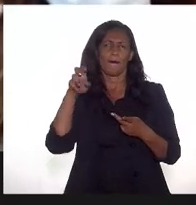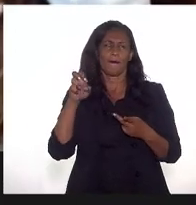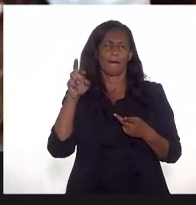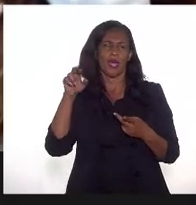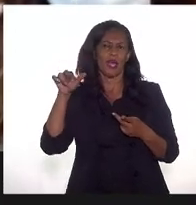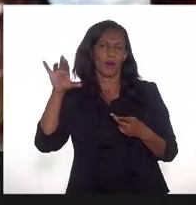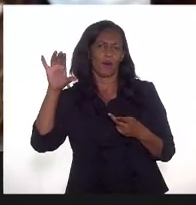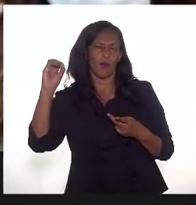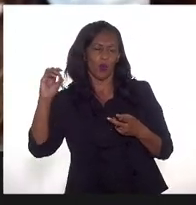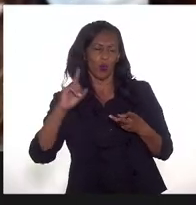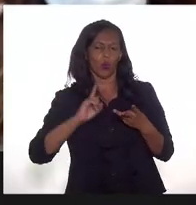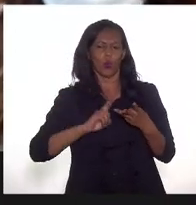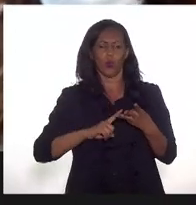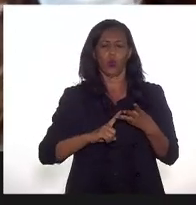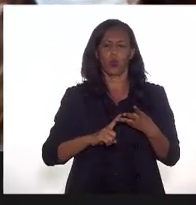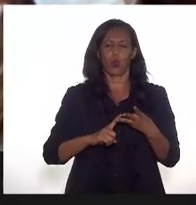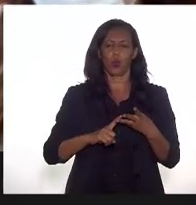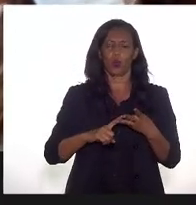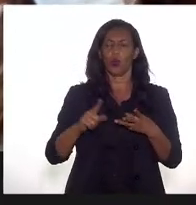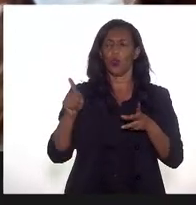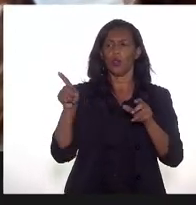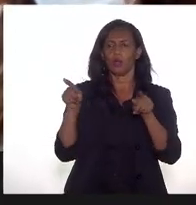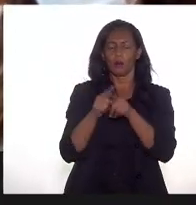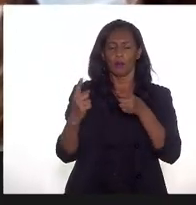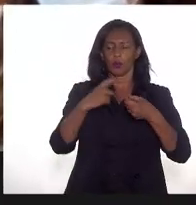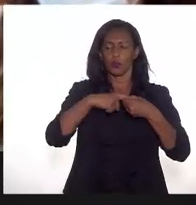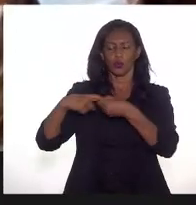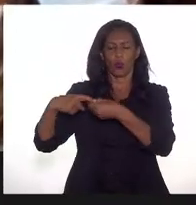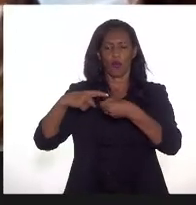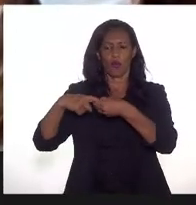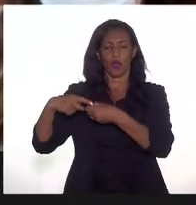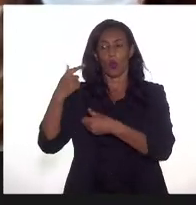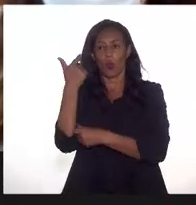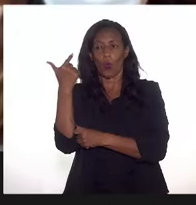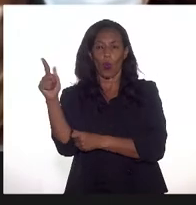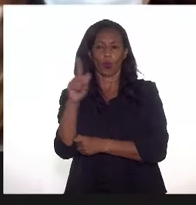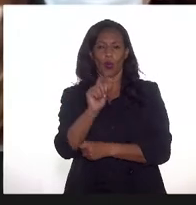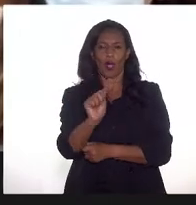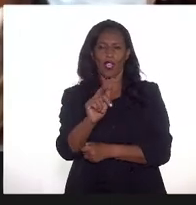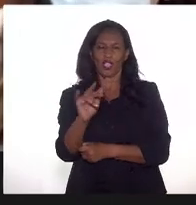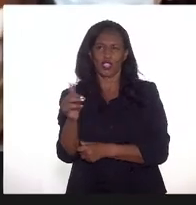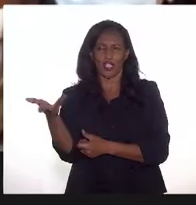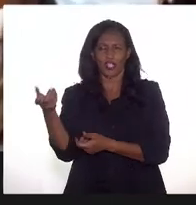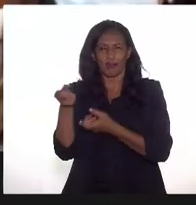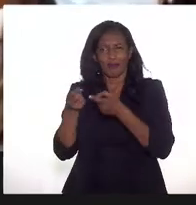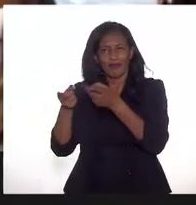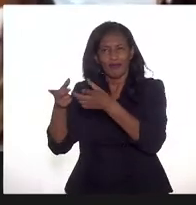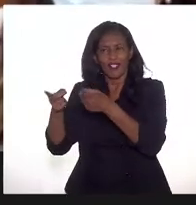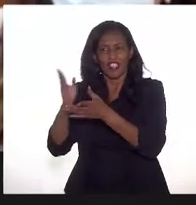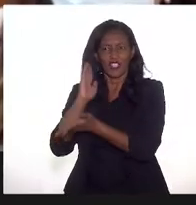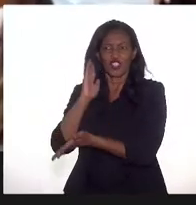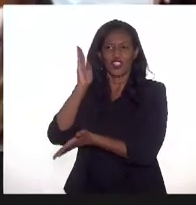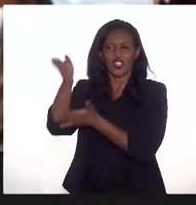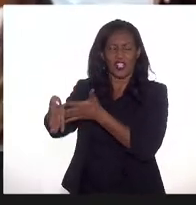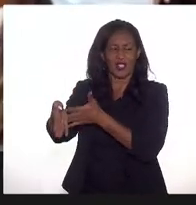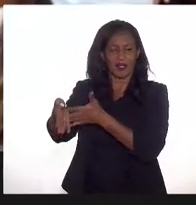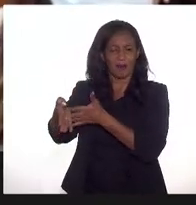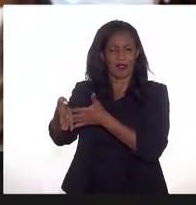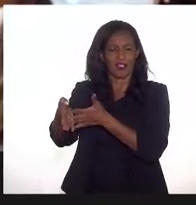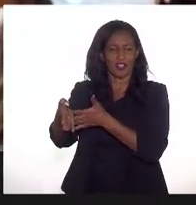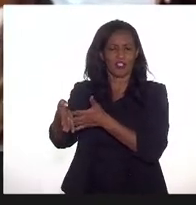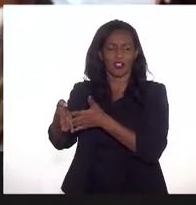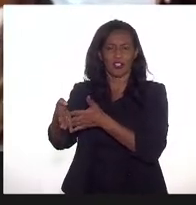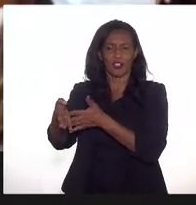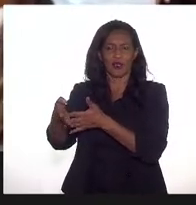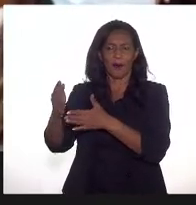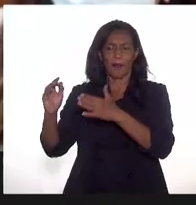os parceiros ou outros agentes tentando vender diretamente gás para as